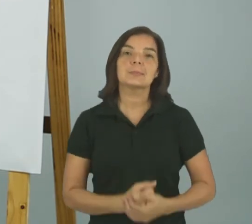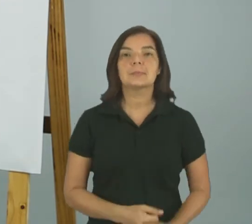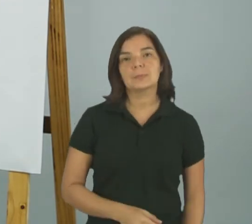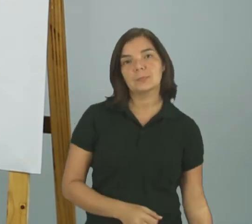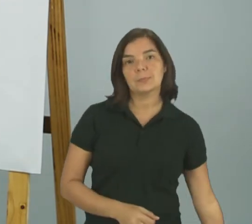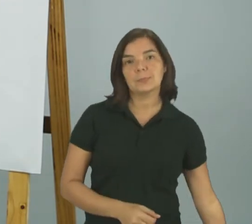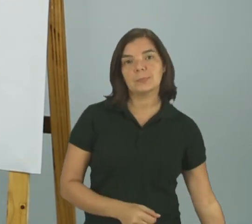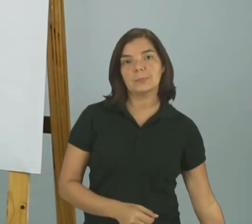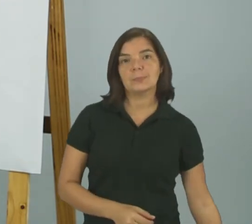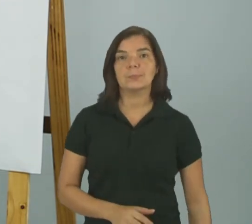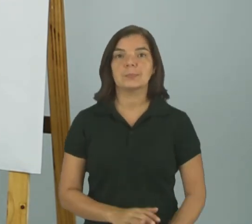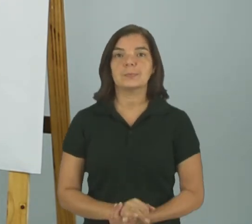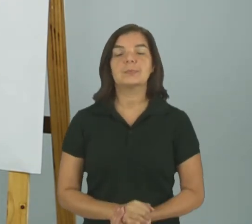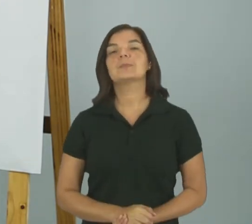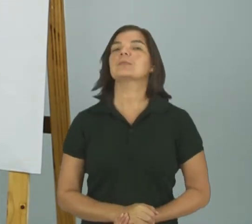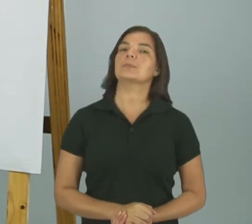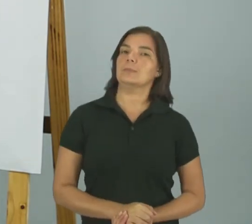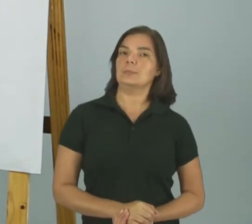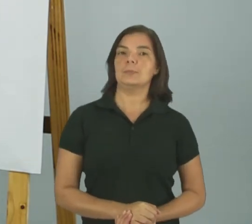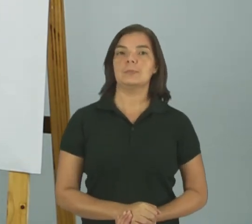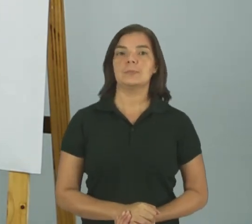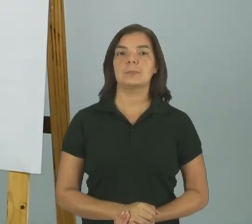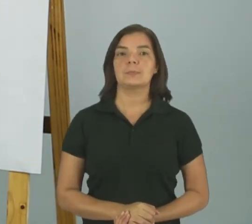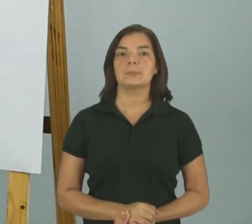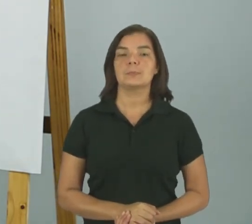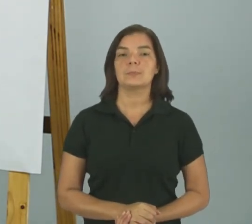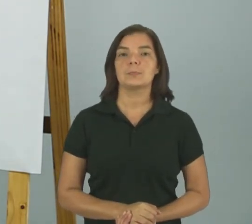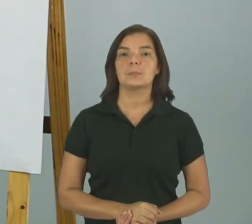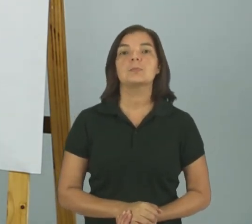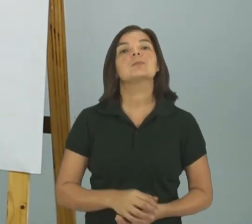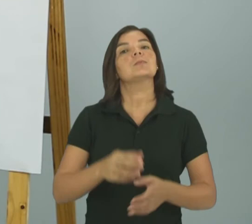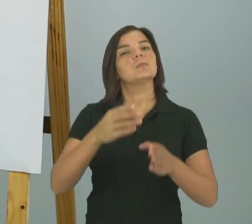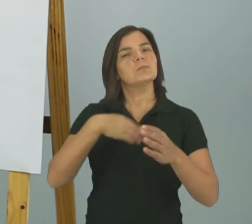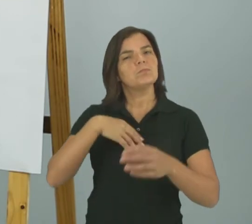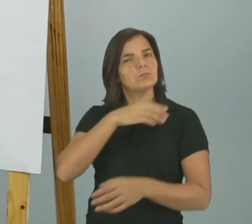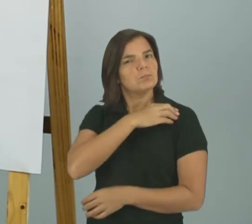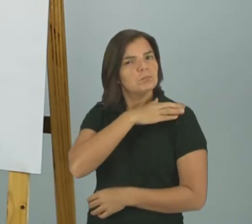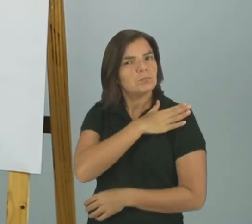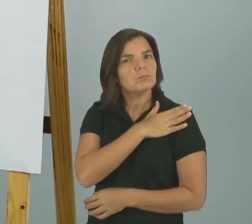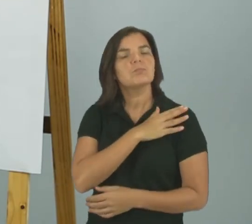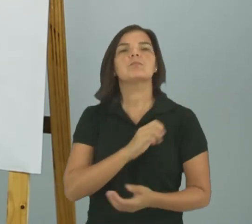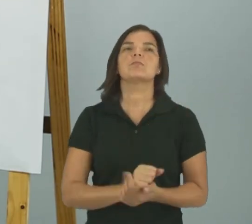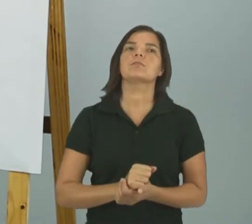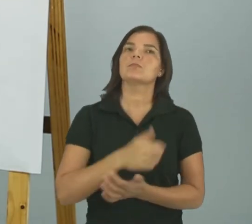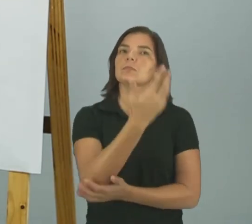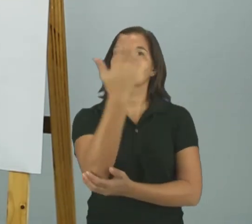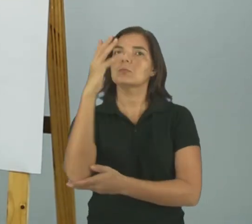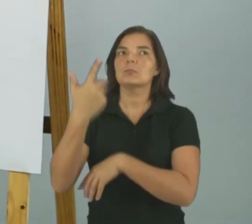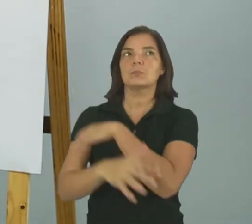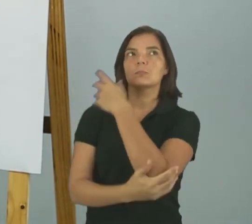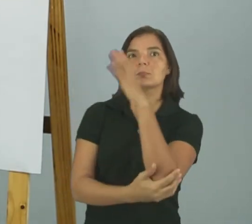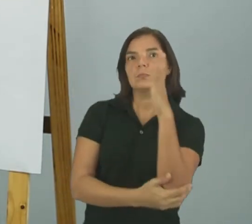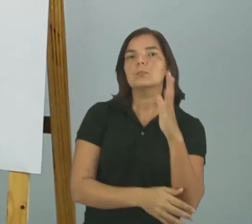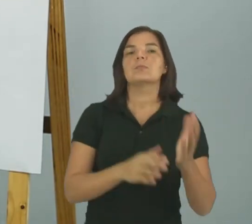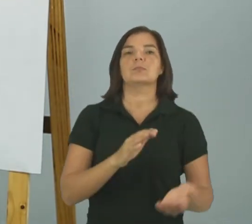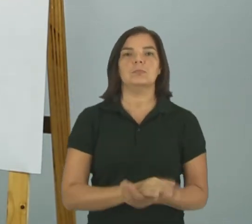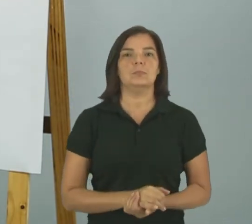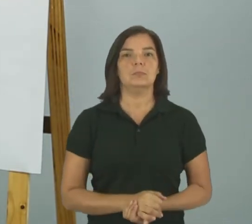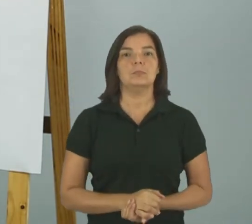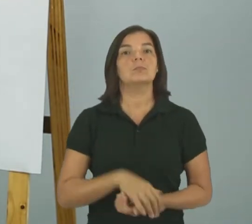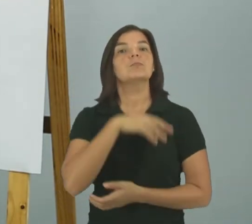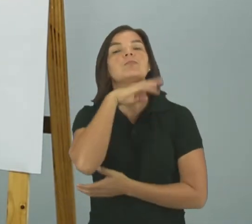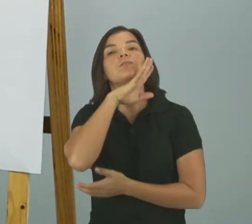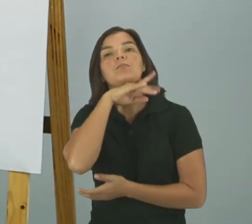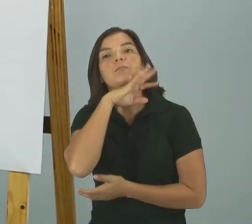É um poema Ele pode falar sobre Preconceito Pode falar sobre a natureza Pode falar sobre o